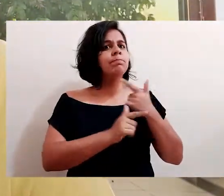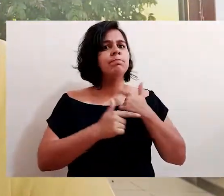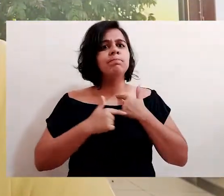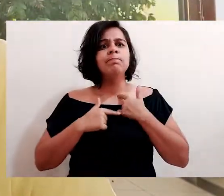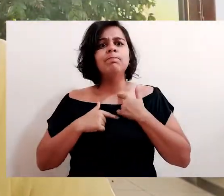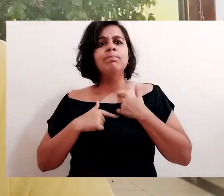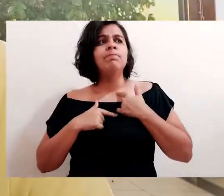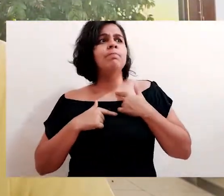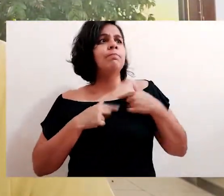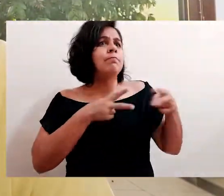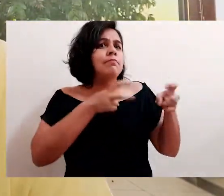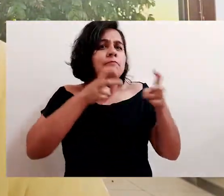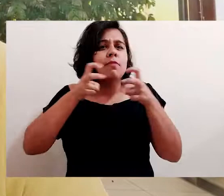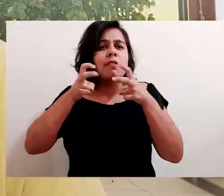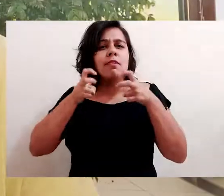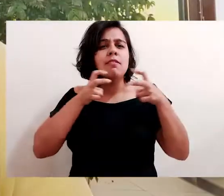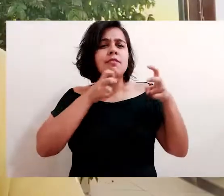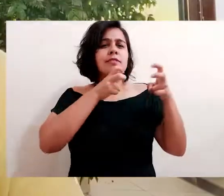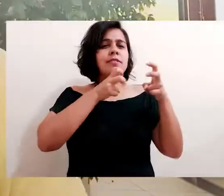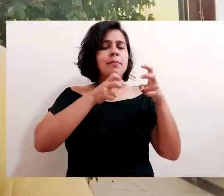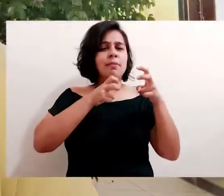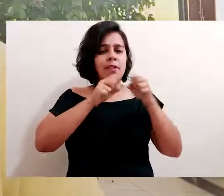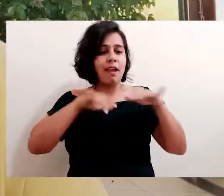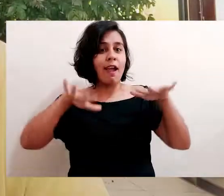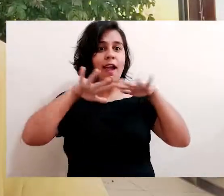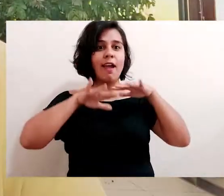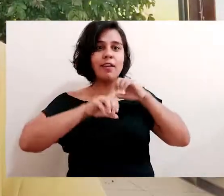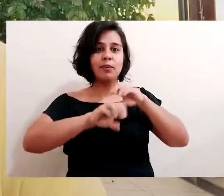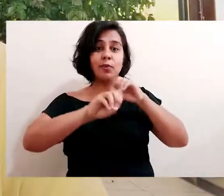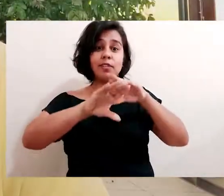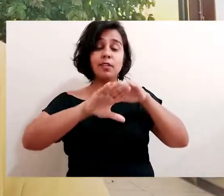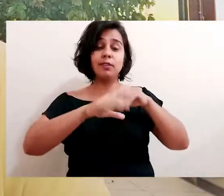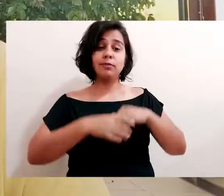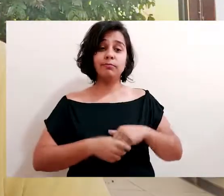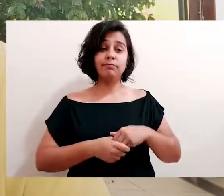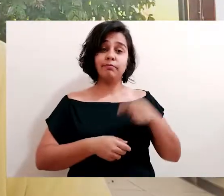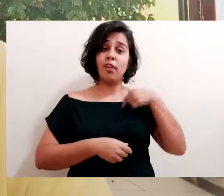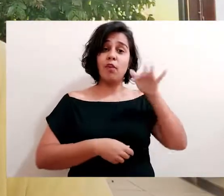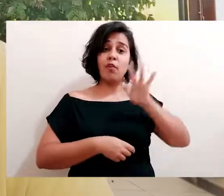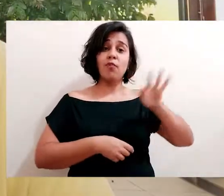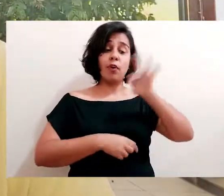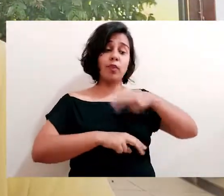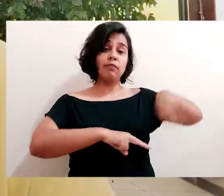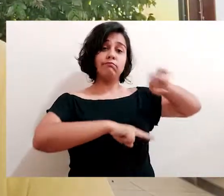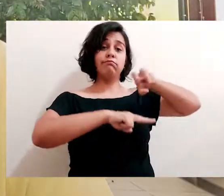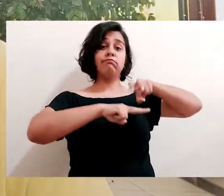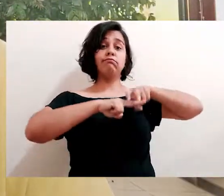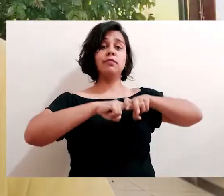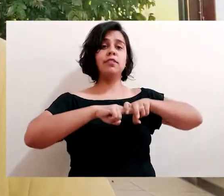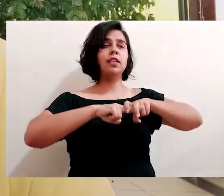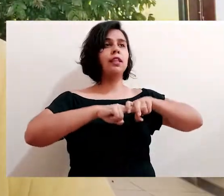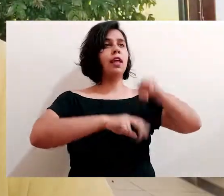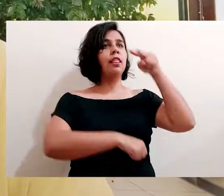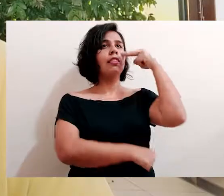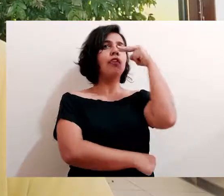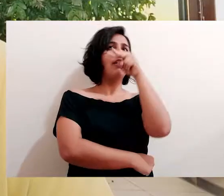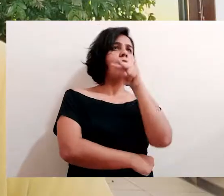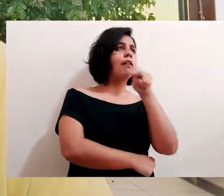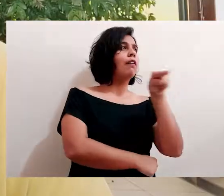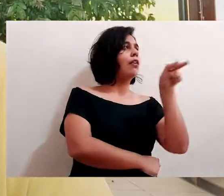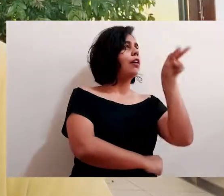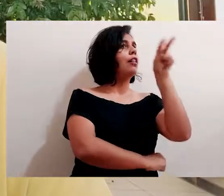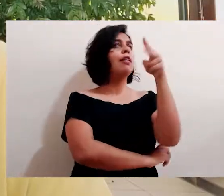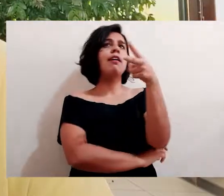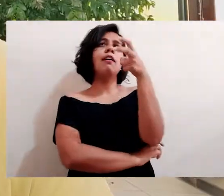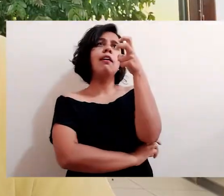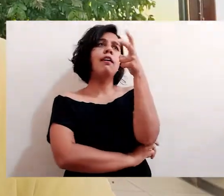educação, eu estava sentado, primeira semana da universidade, estava sentado na praça da universidade, e percebi todas as possibilidades que aquele lugar